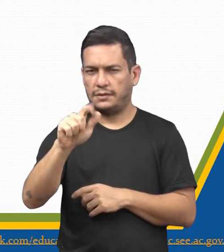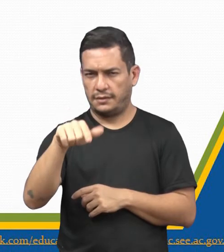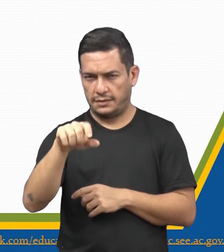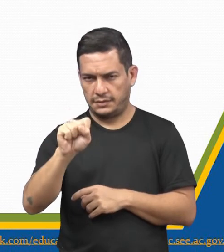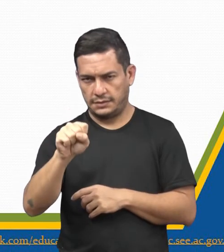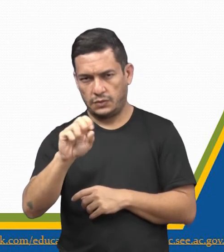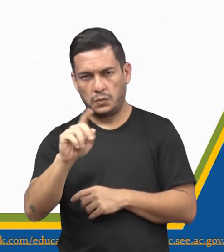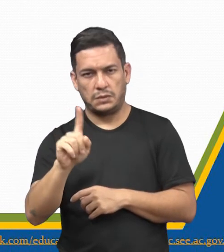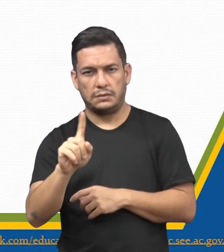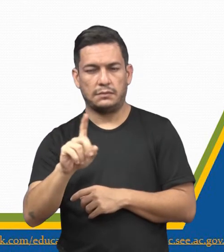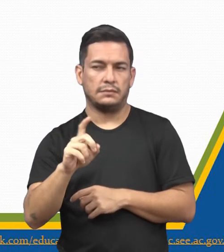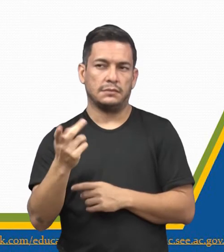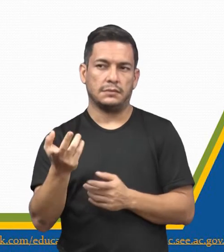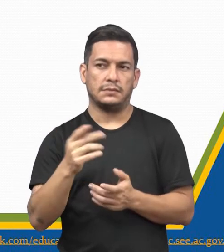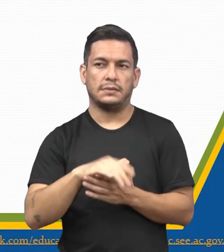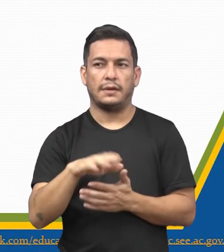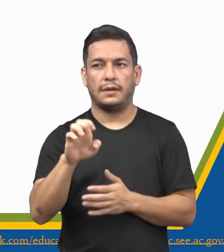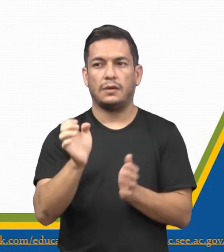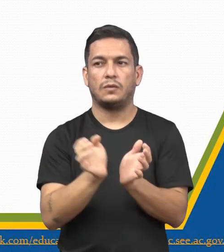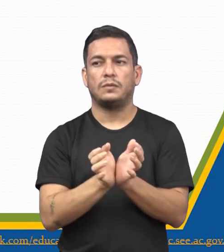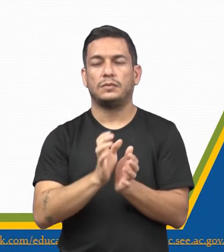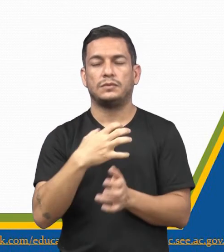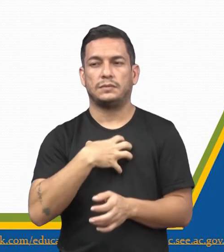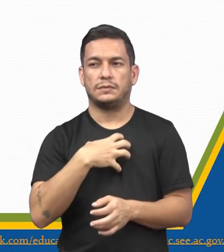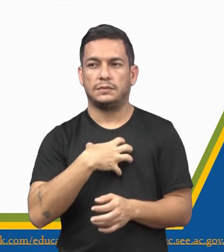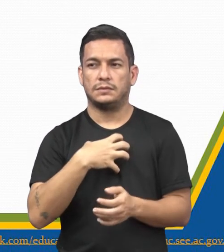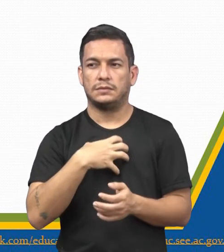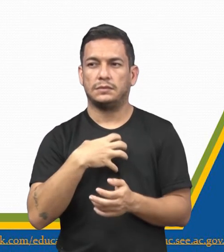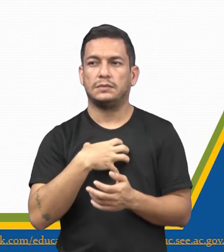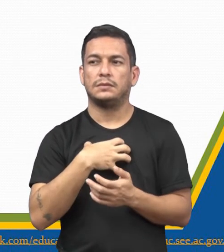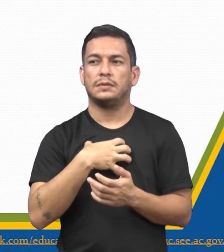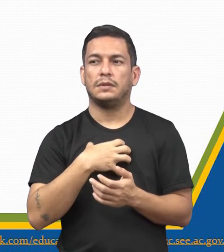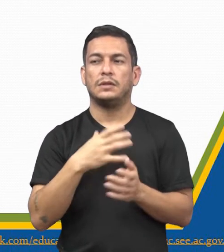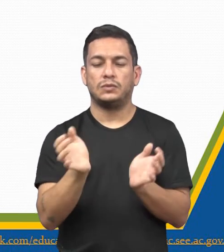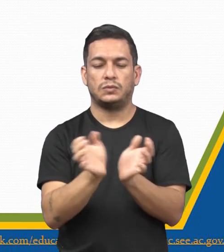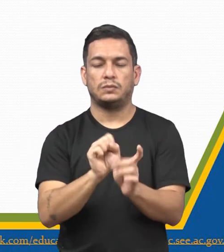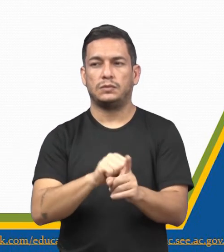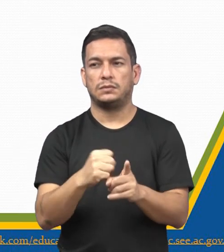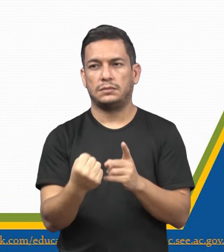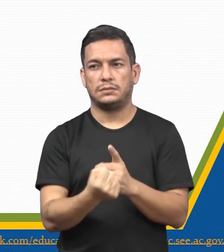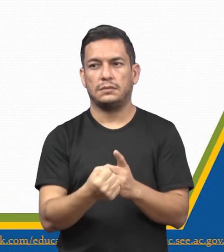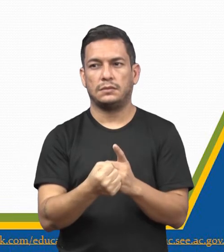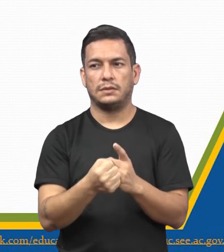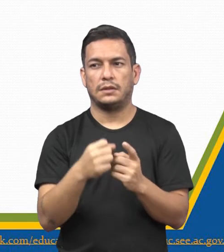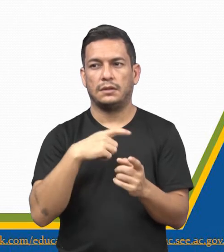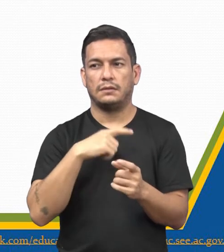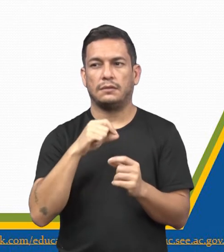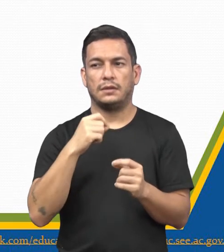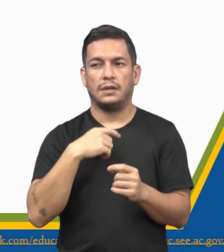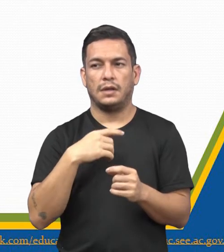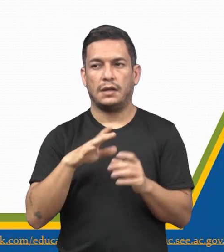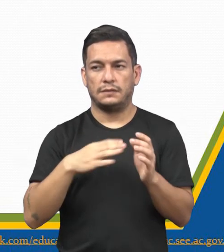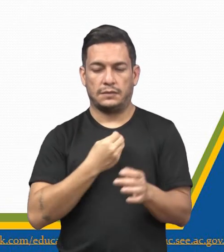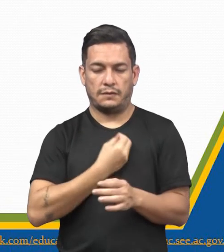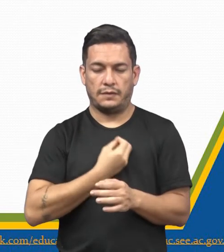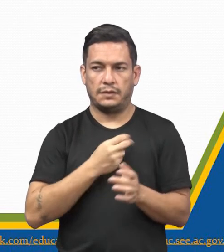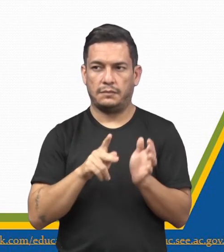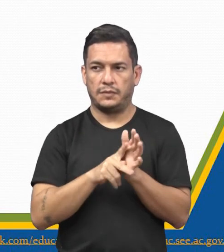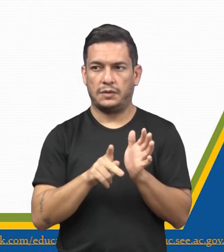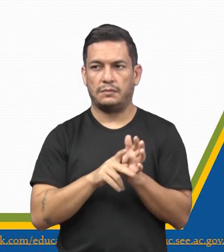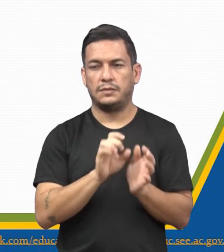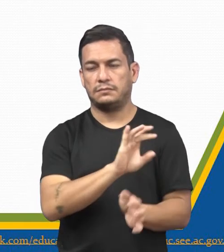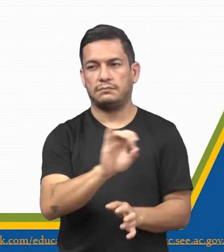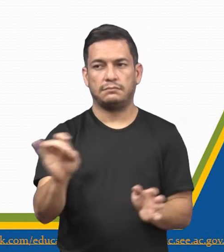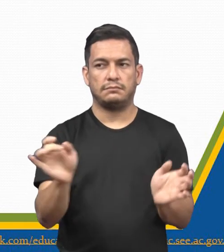não? É, conjunto de comportamentos típicos de um grupo social que reproduz o estilo de vida própria de cada